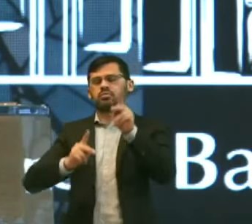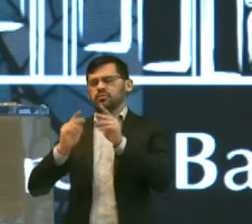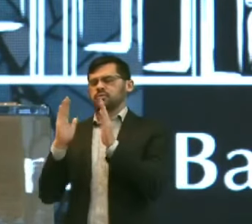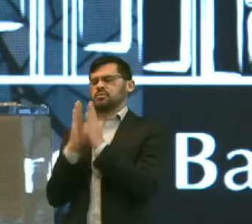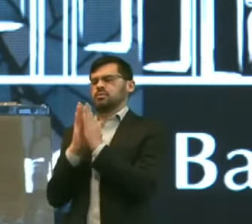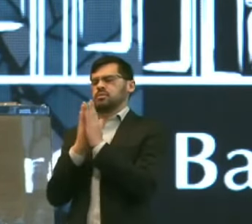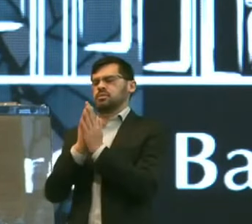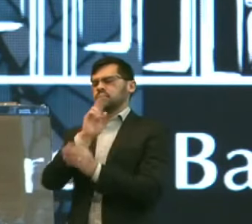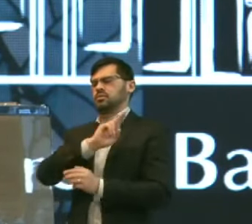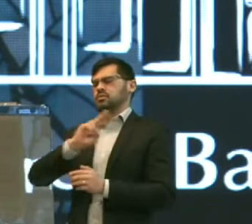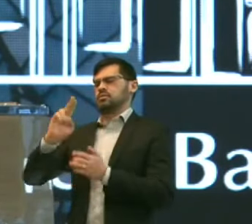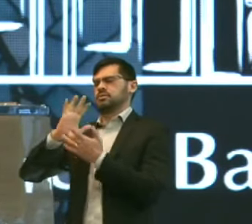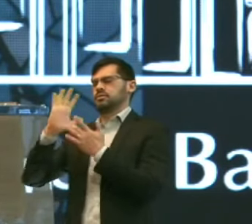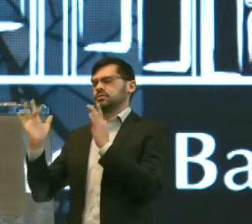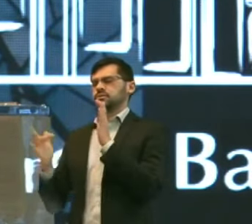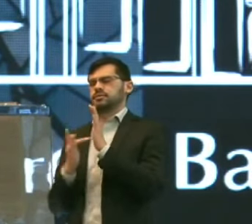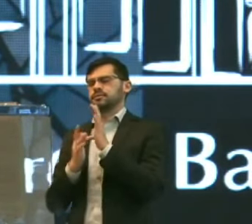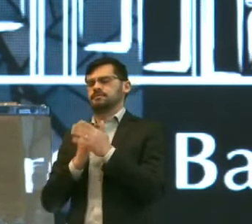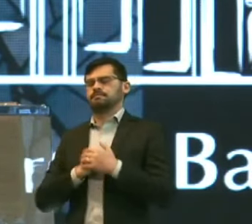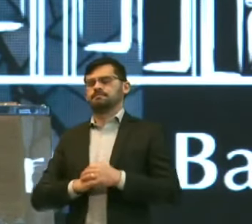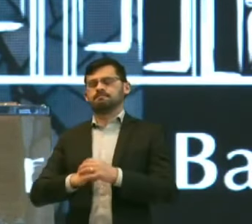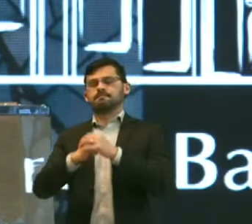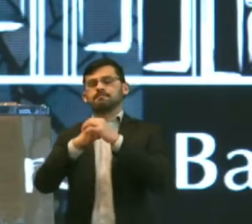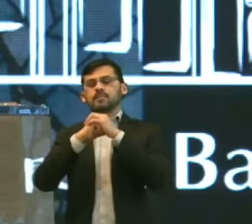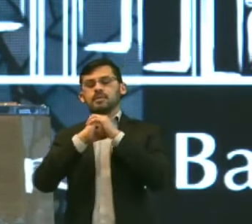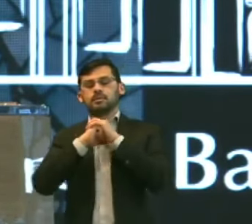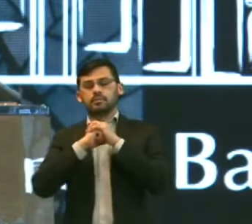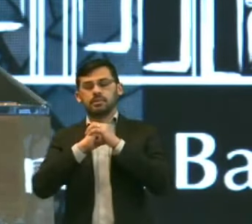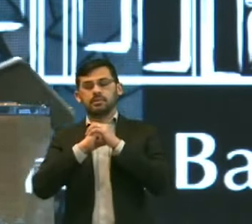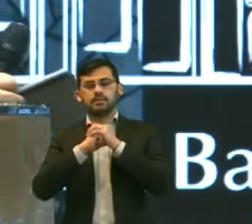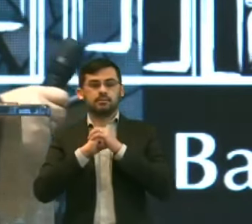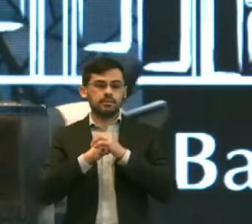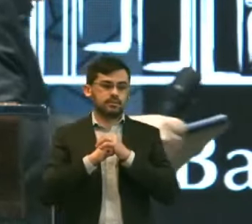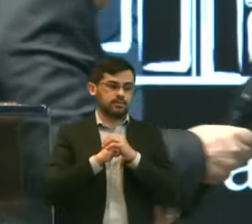eu oro Em nome de Jesus Amém E amém Amém